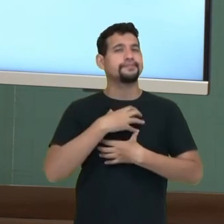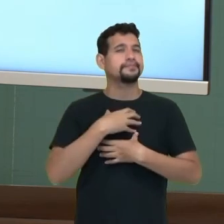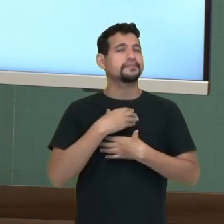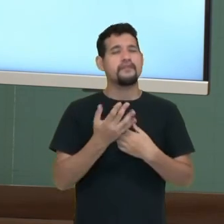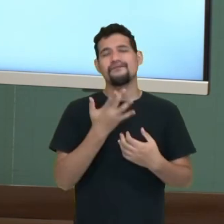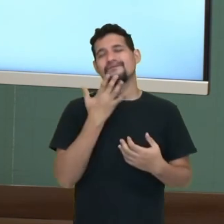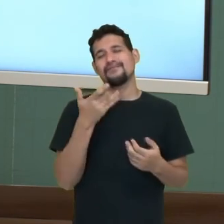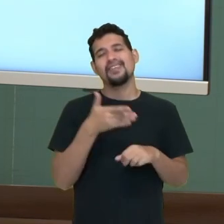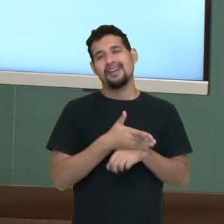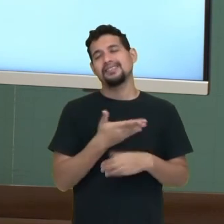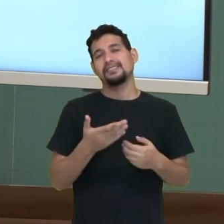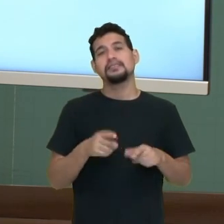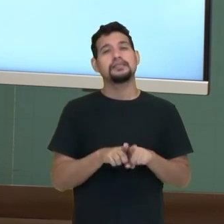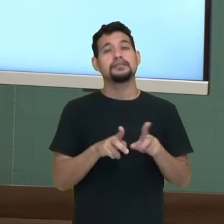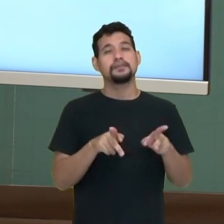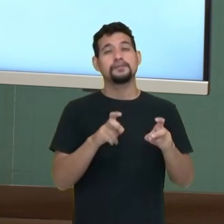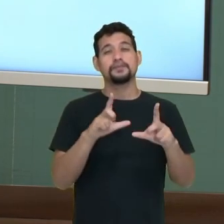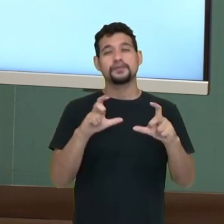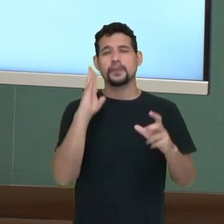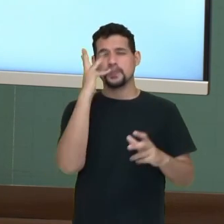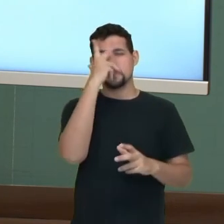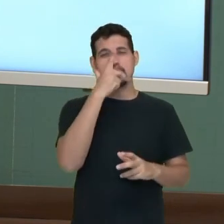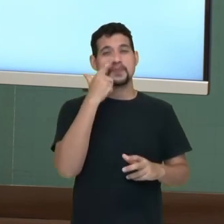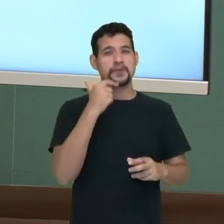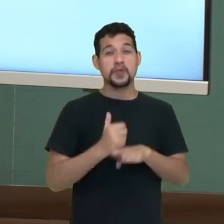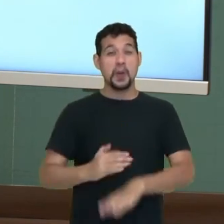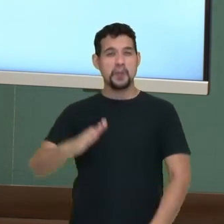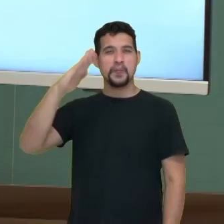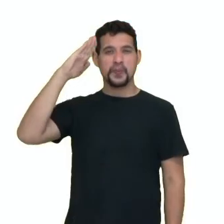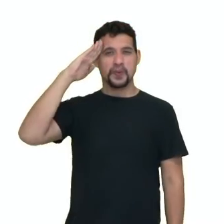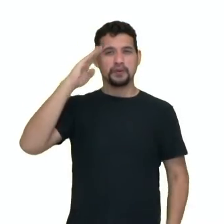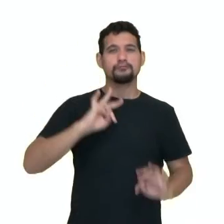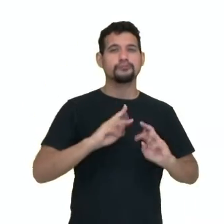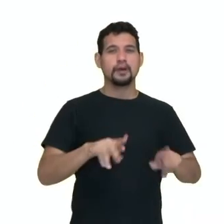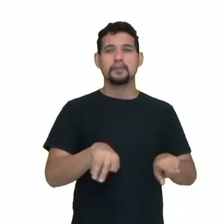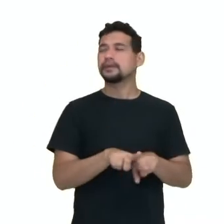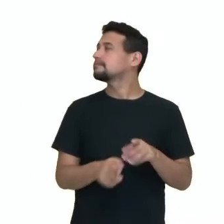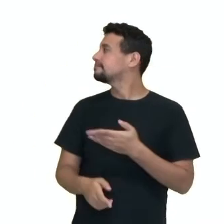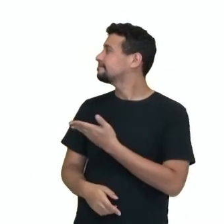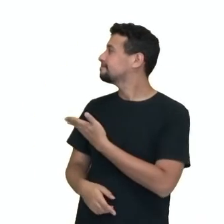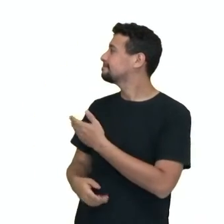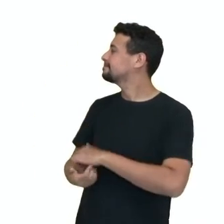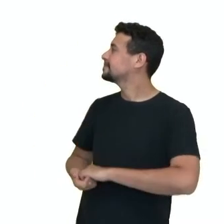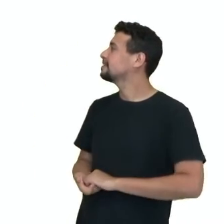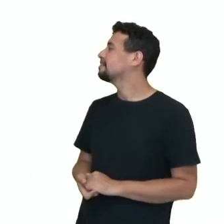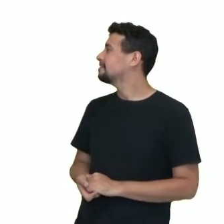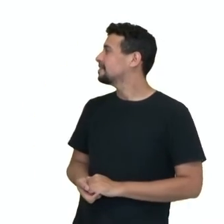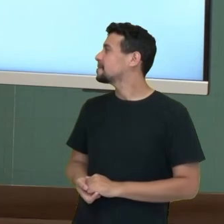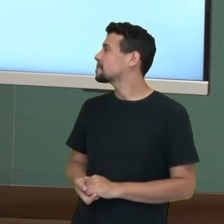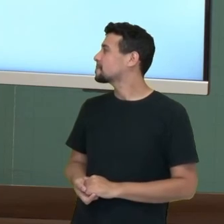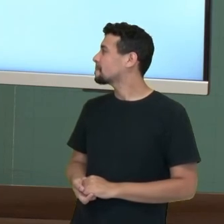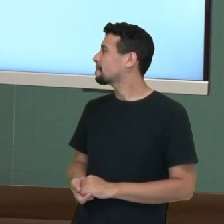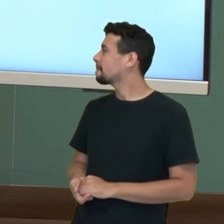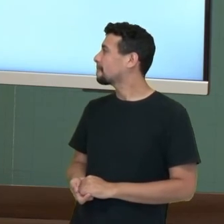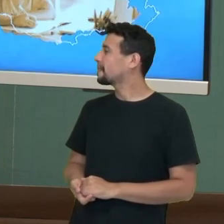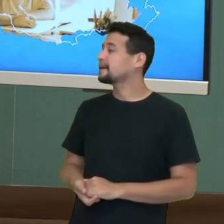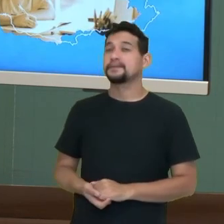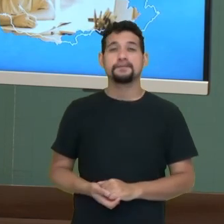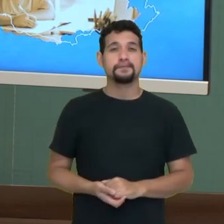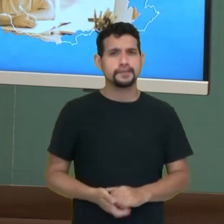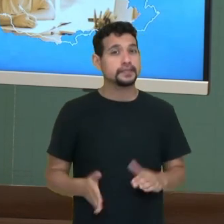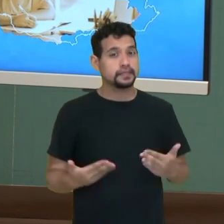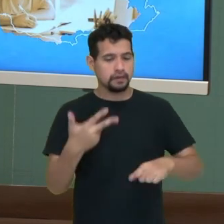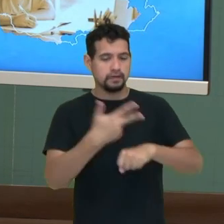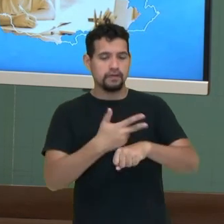mais fácil. E olha aí que foto bonita dessa formatura de militares da Marinha do Brasil. Pessoal,